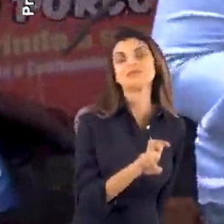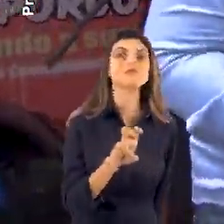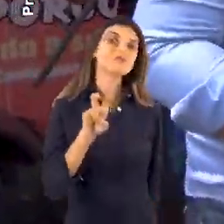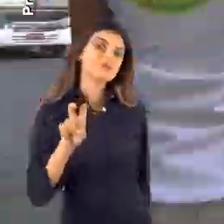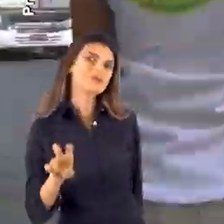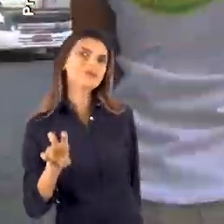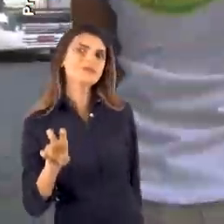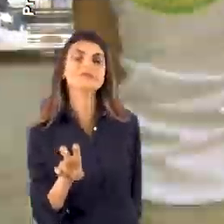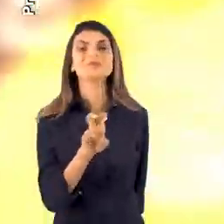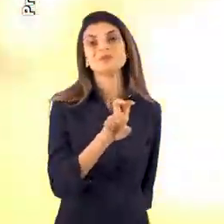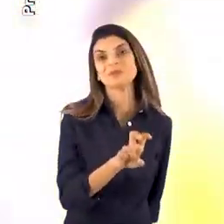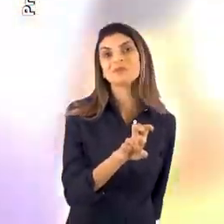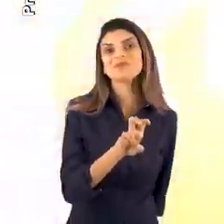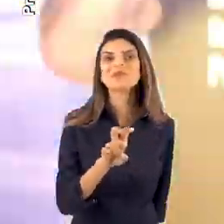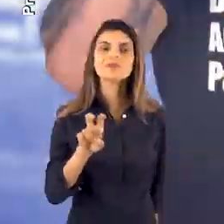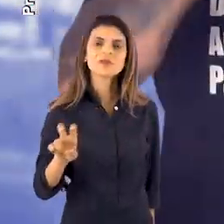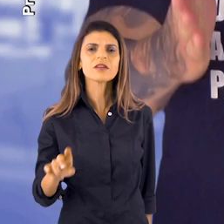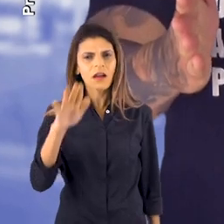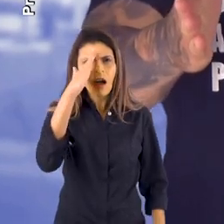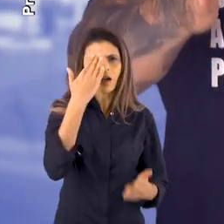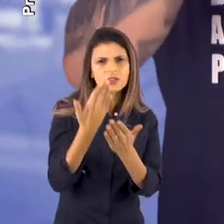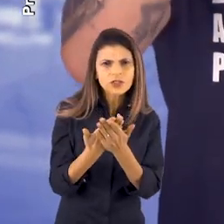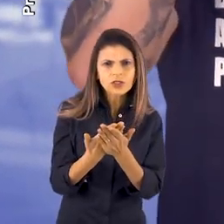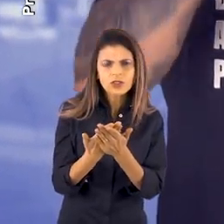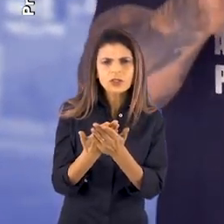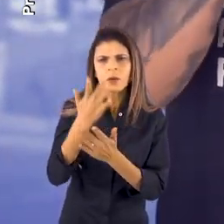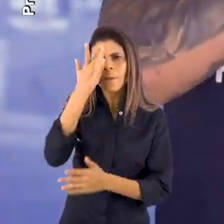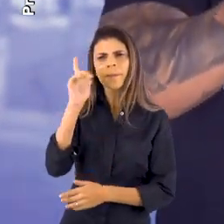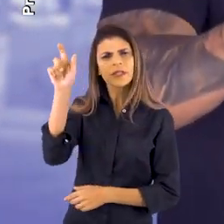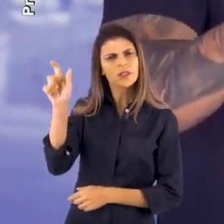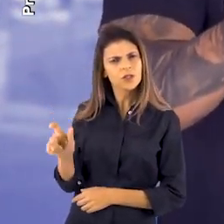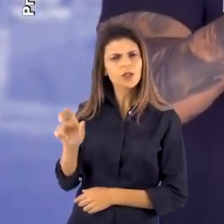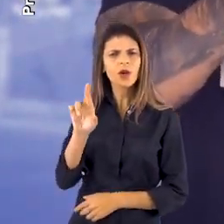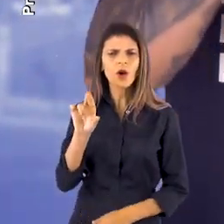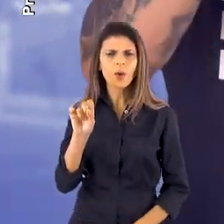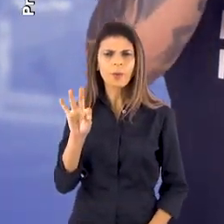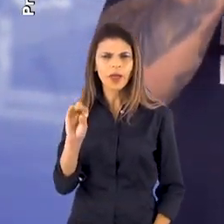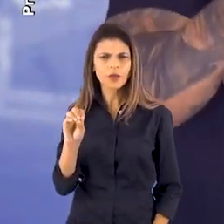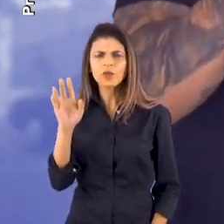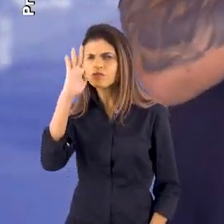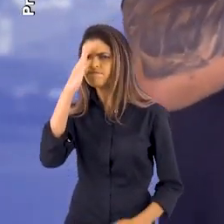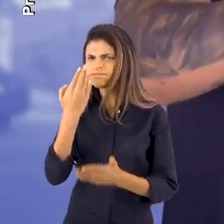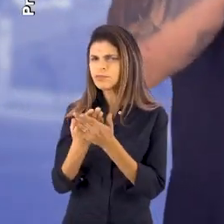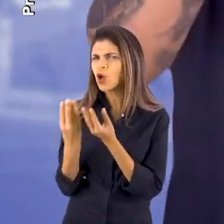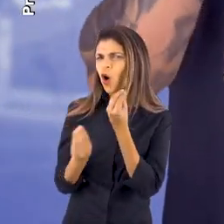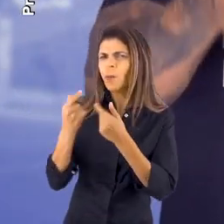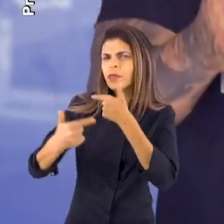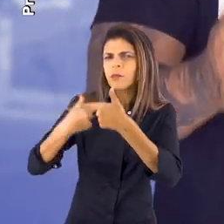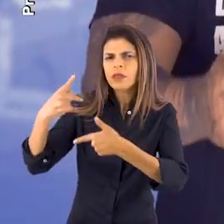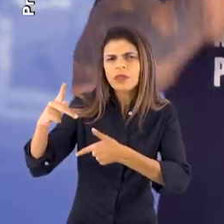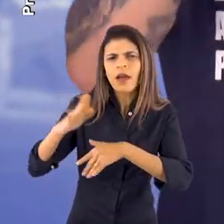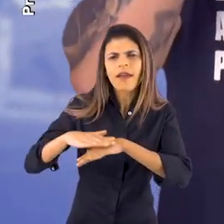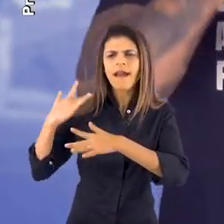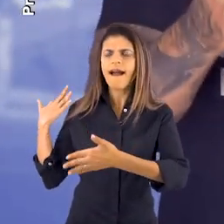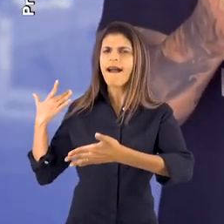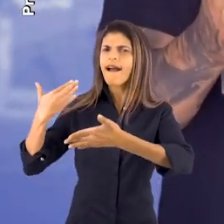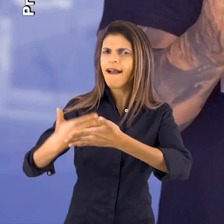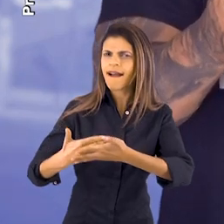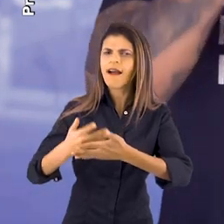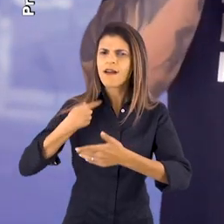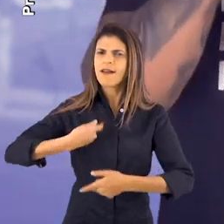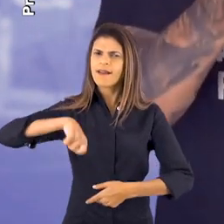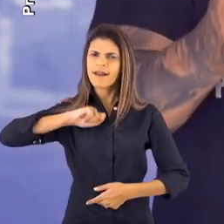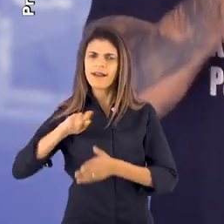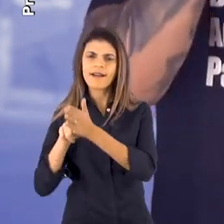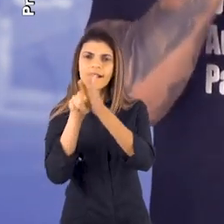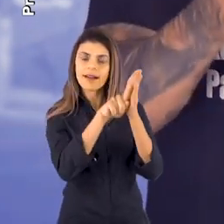É 55, hein? Você que acredita e acompanha o nosso trabalho, você que acompanhou as minhas fiscalizações, as denúncias,